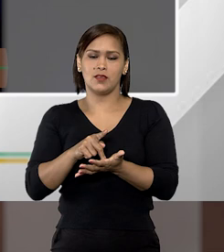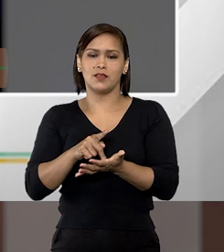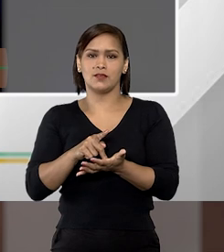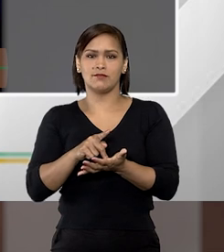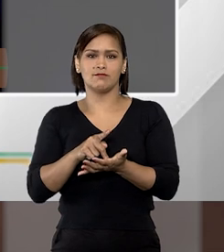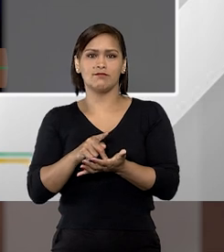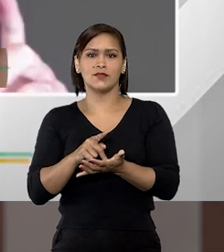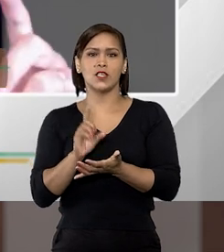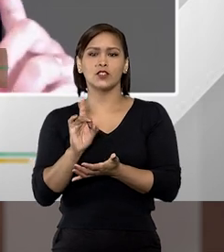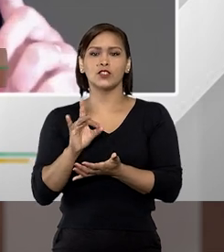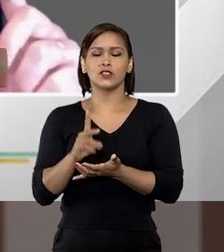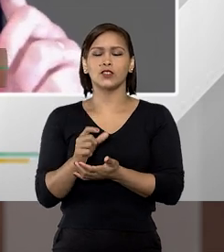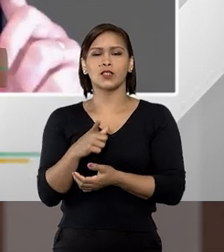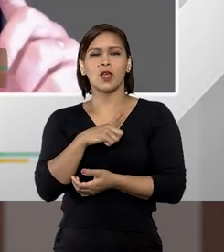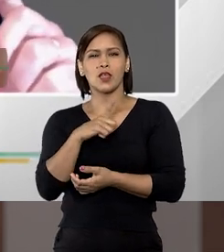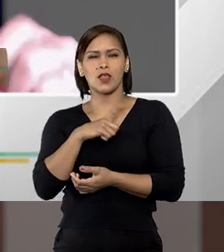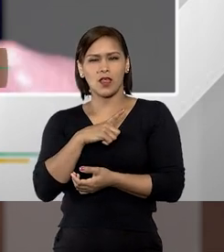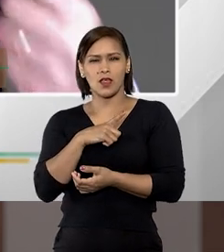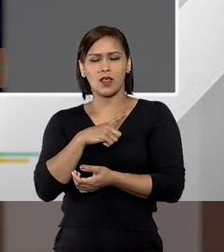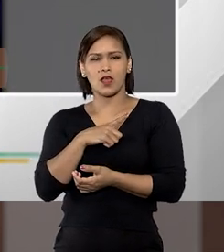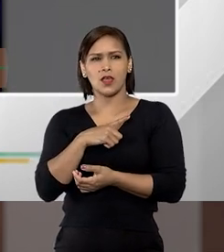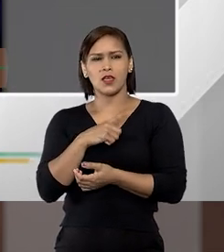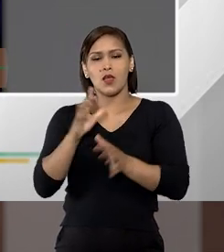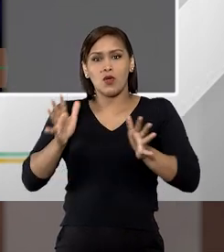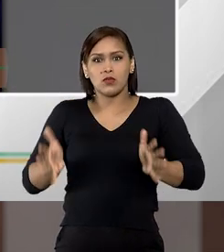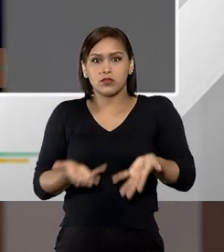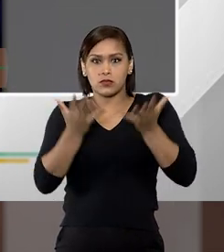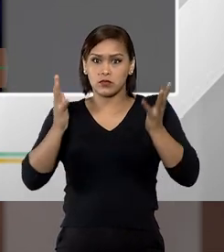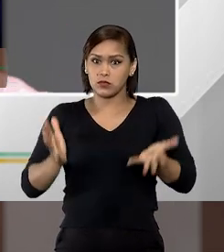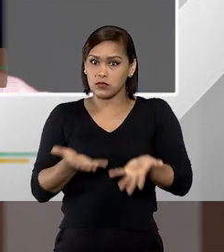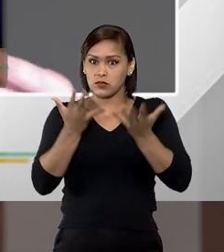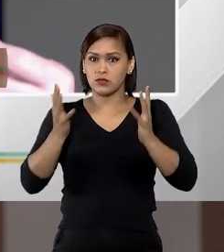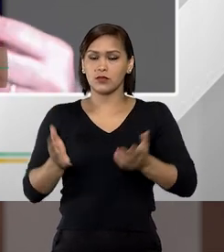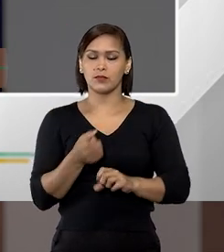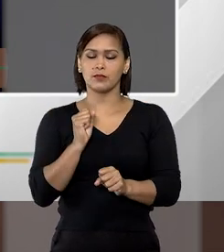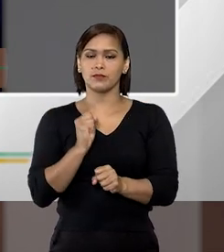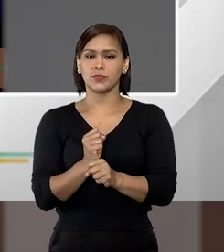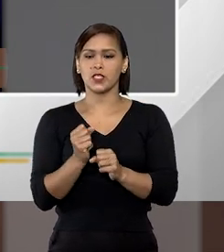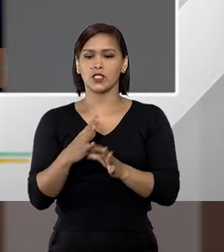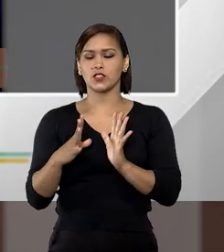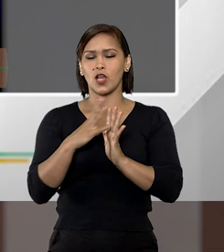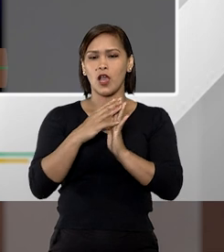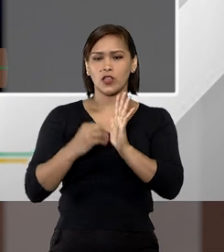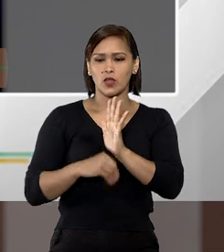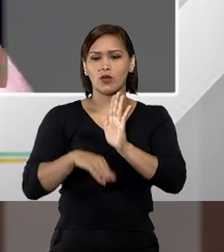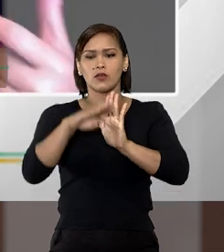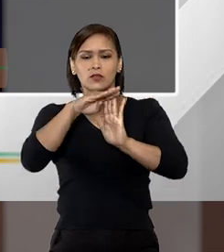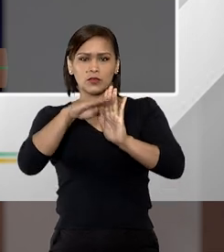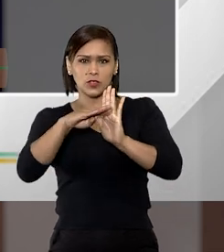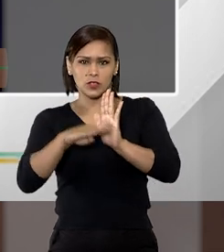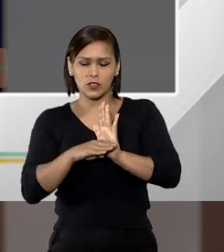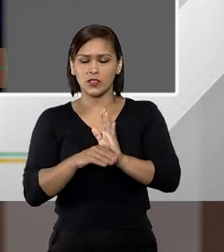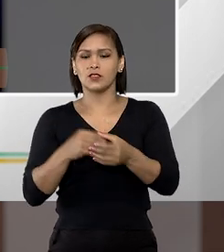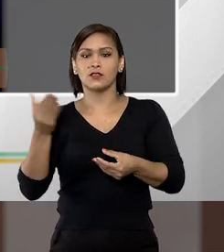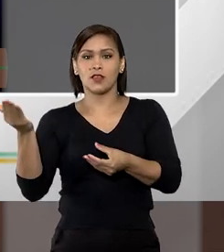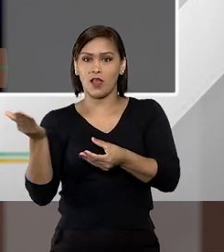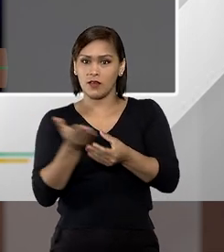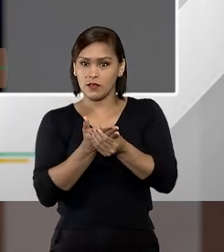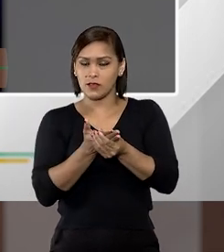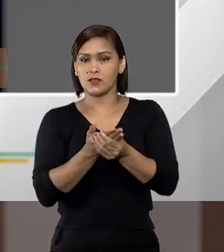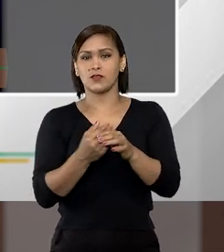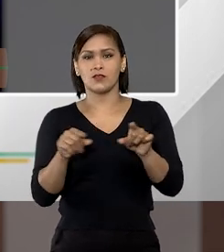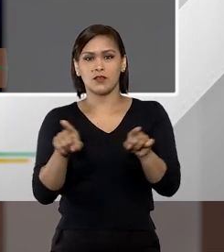isso só nos tem que servir de estímulo para que a gente adote medidas, adote ações